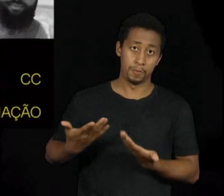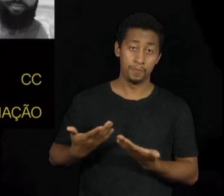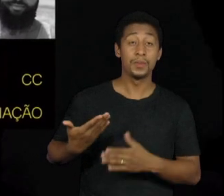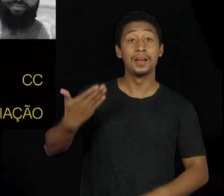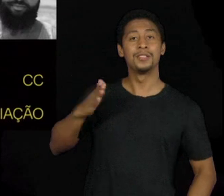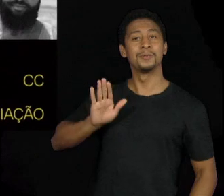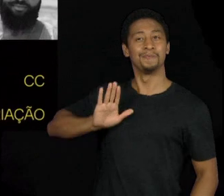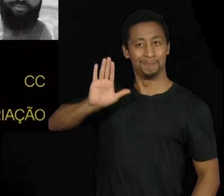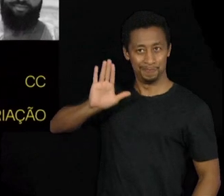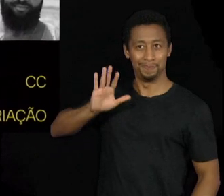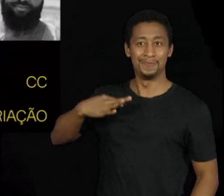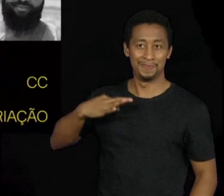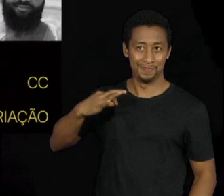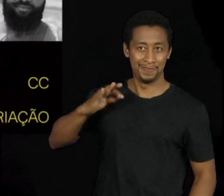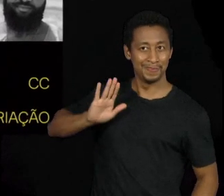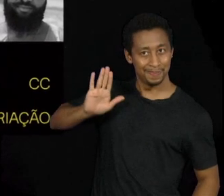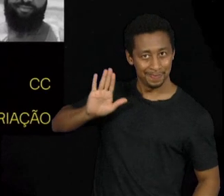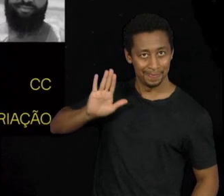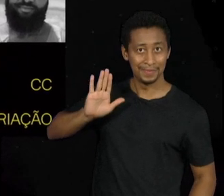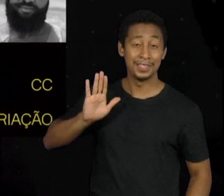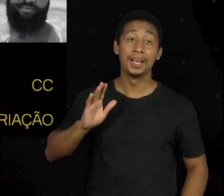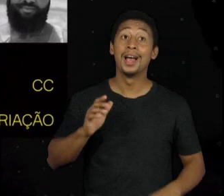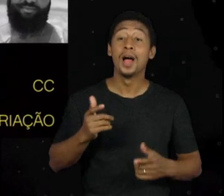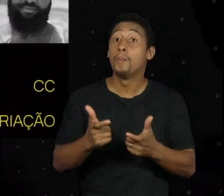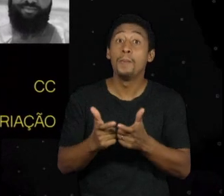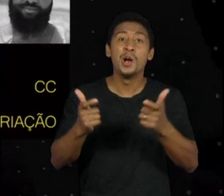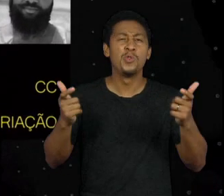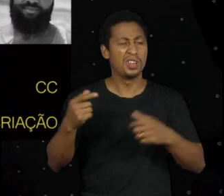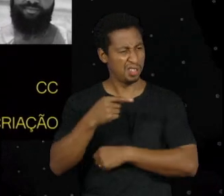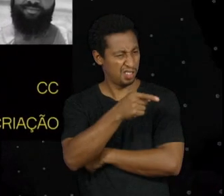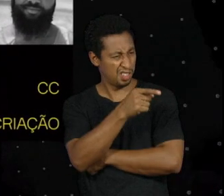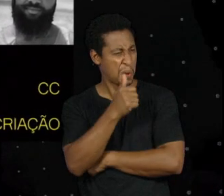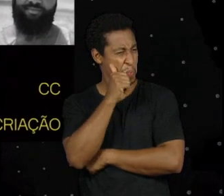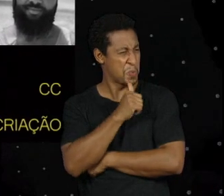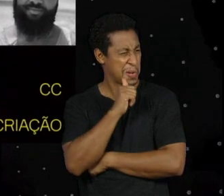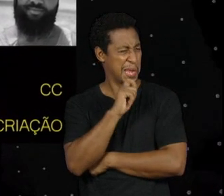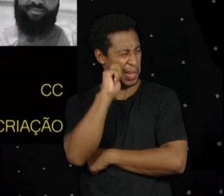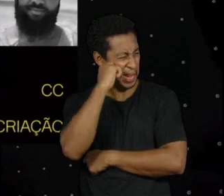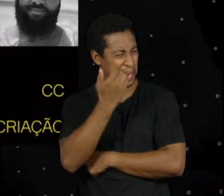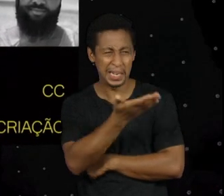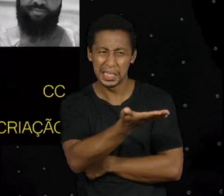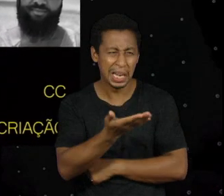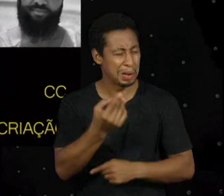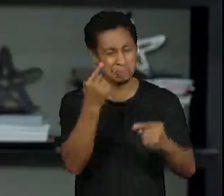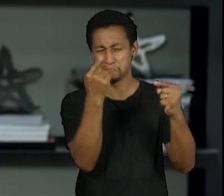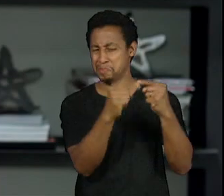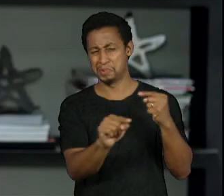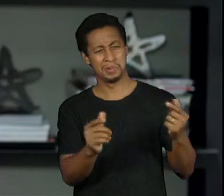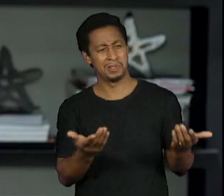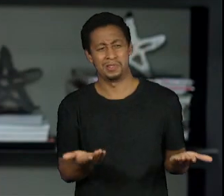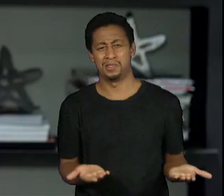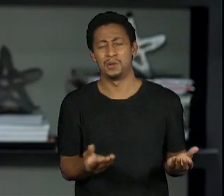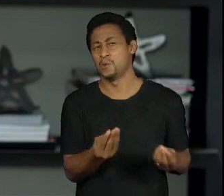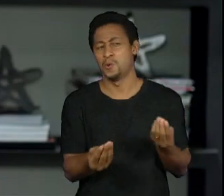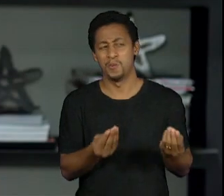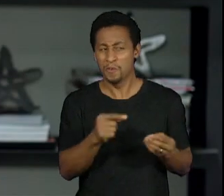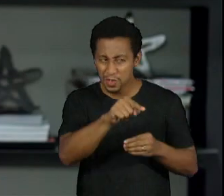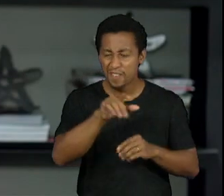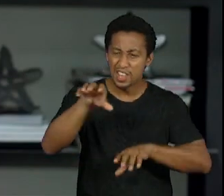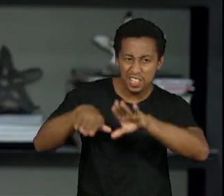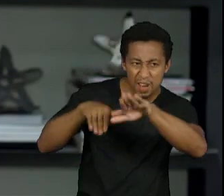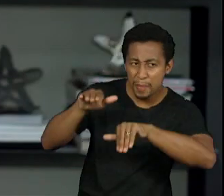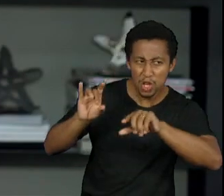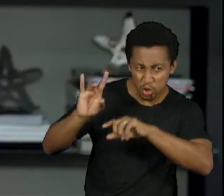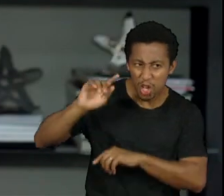existia muito um questionamento sobre o fato da gente ser mulheres negras e que talvez a gente só privilegiasse as pessoas negras